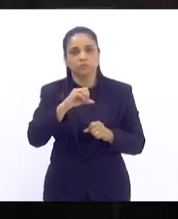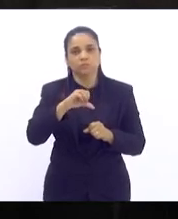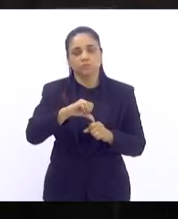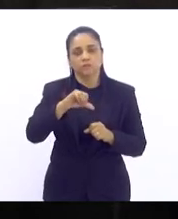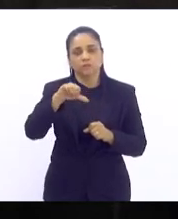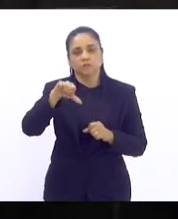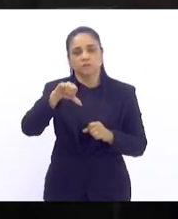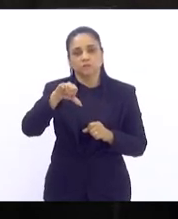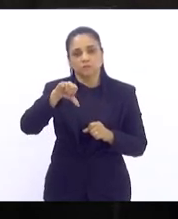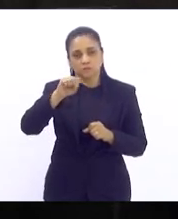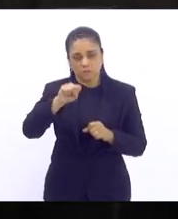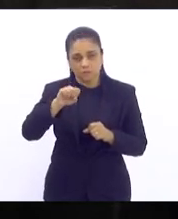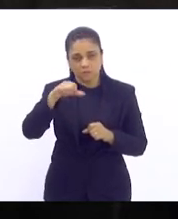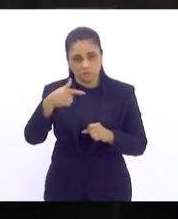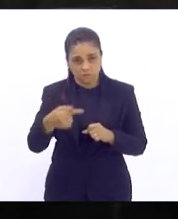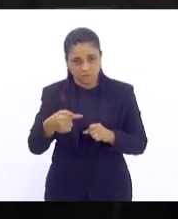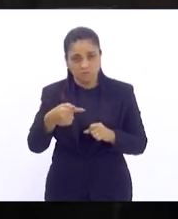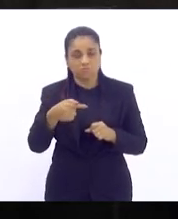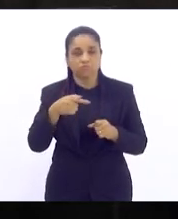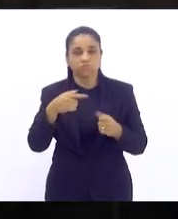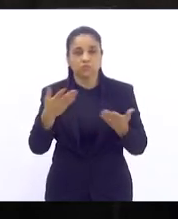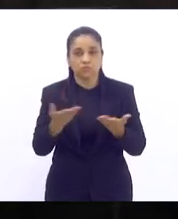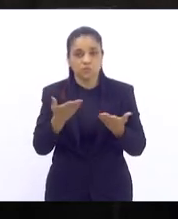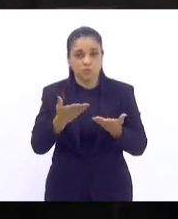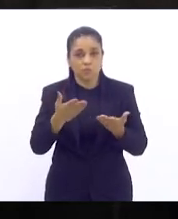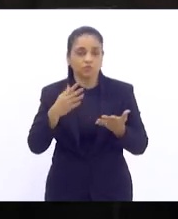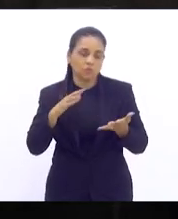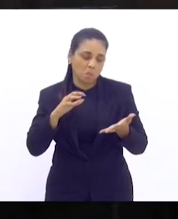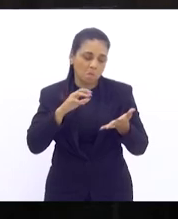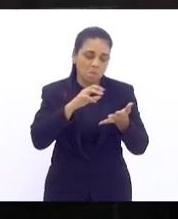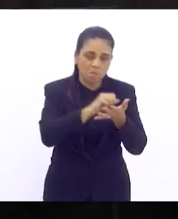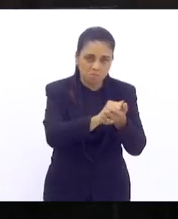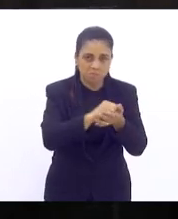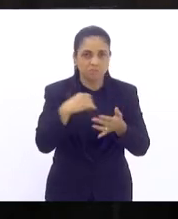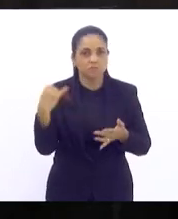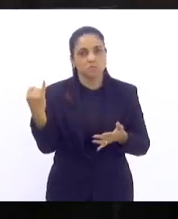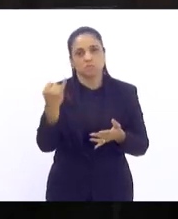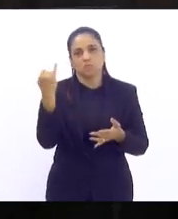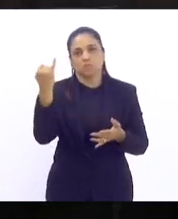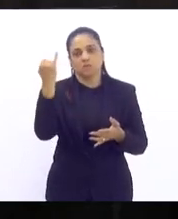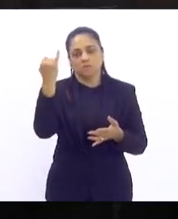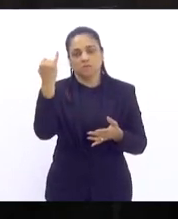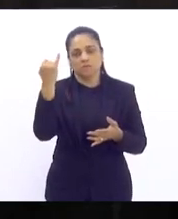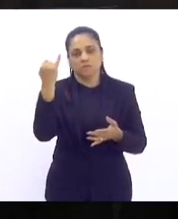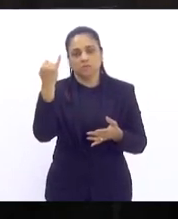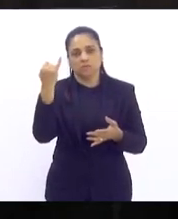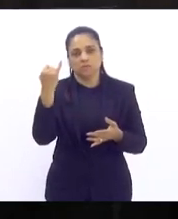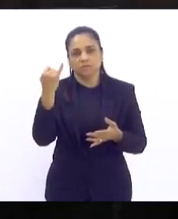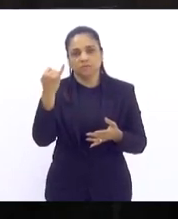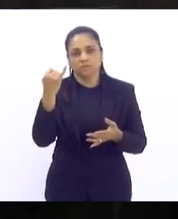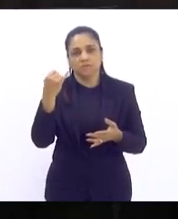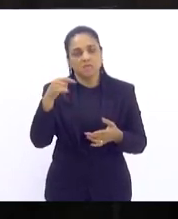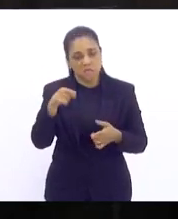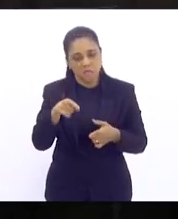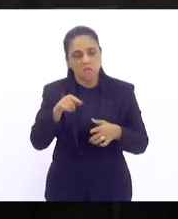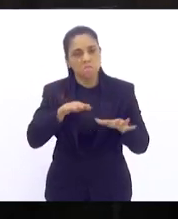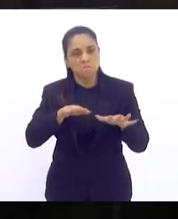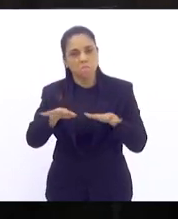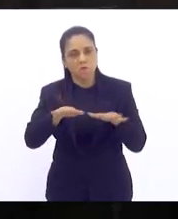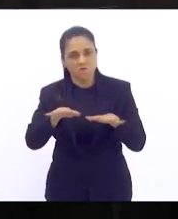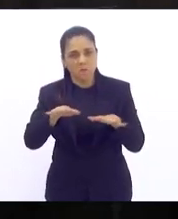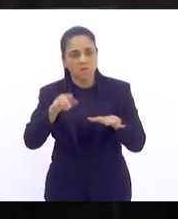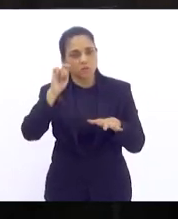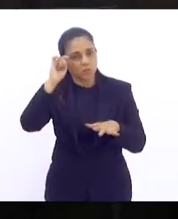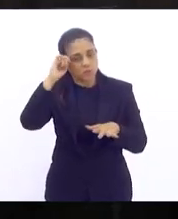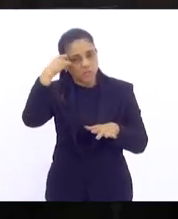presido hoje é importante fazer esse registro visto que é também um importante militante do movimento negro